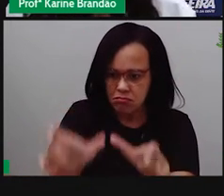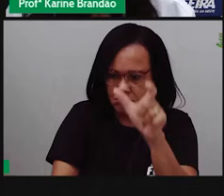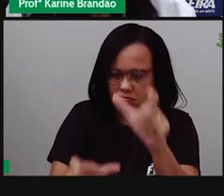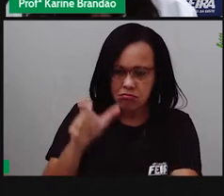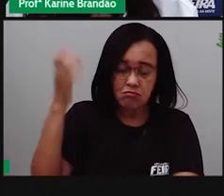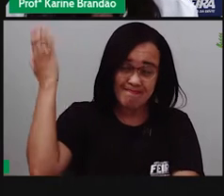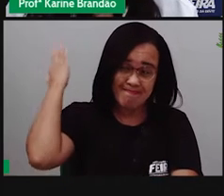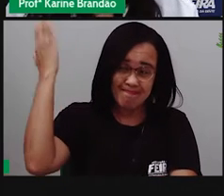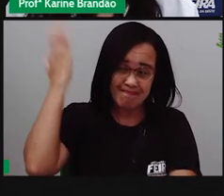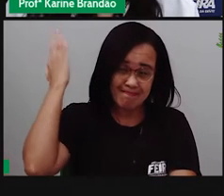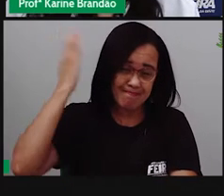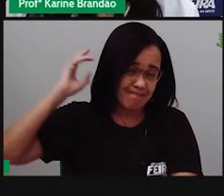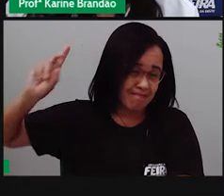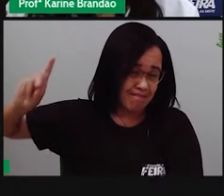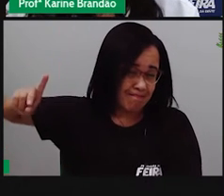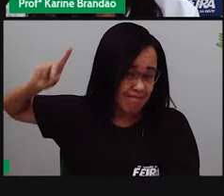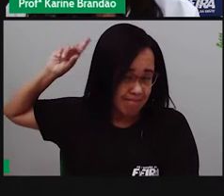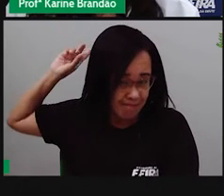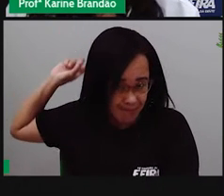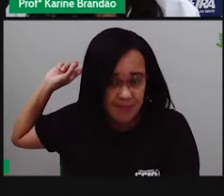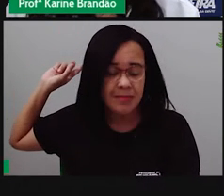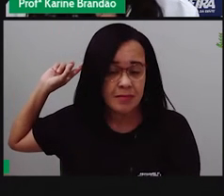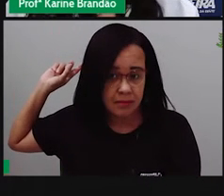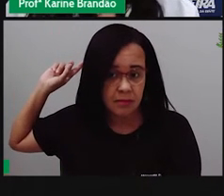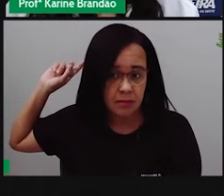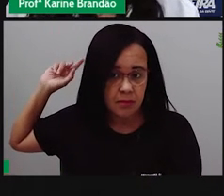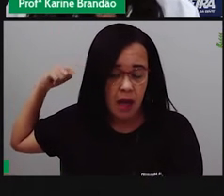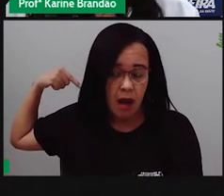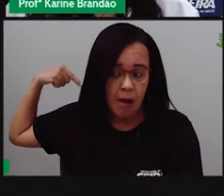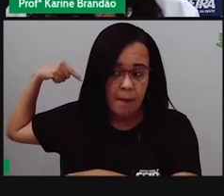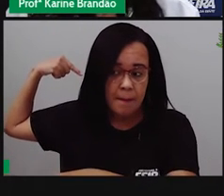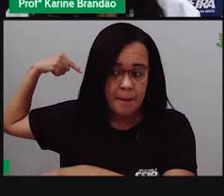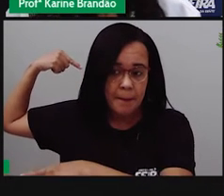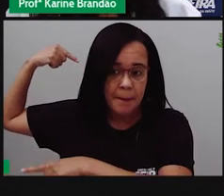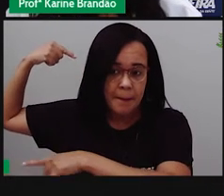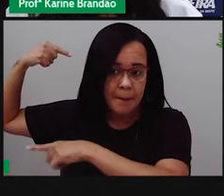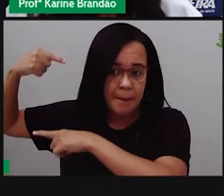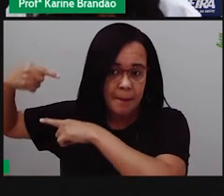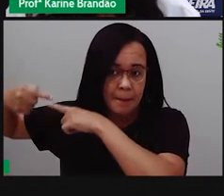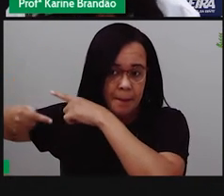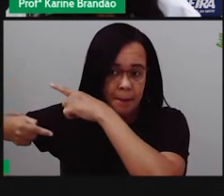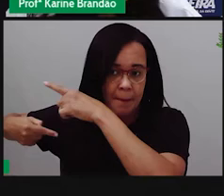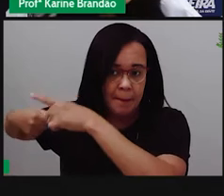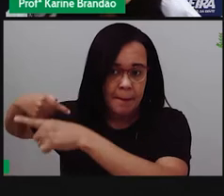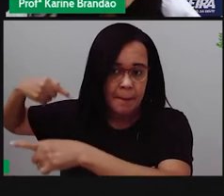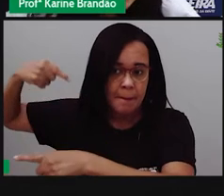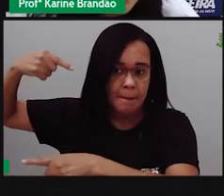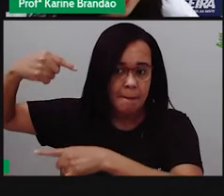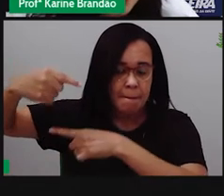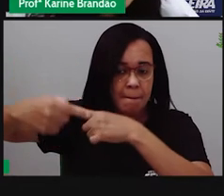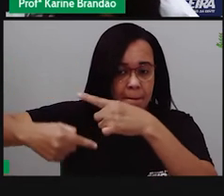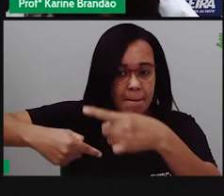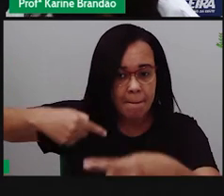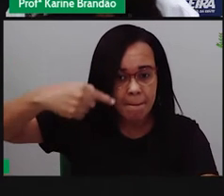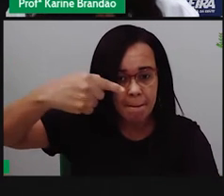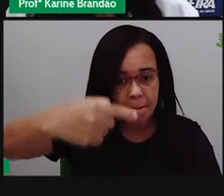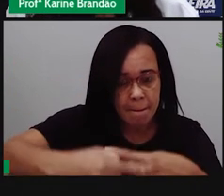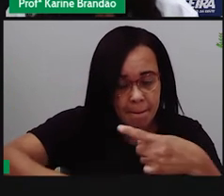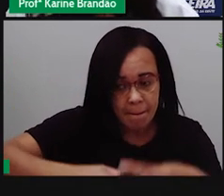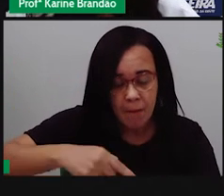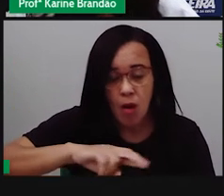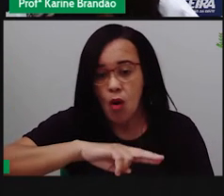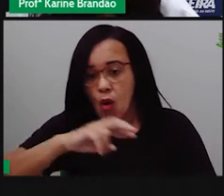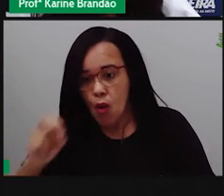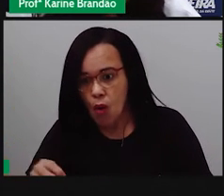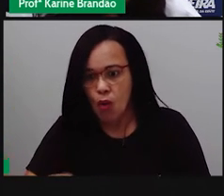no tempo, que, a partir dele, ocorrendo a seleção natural, né,